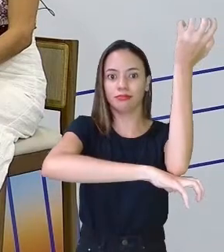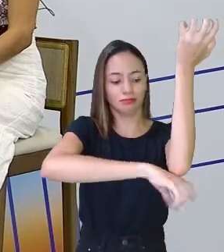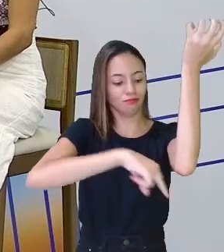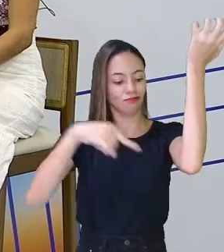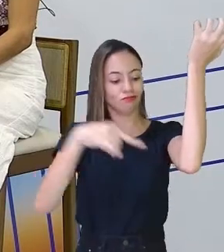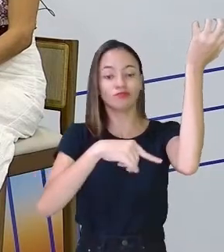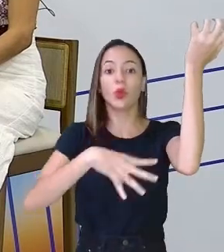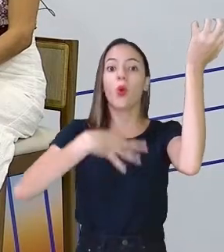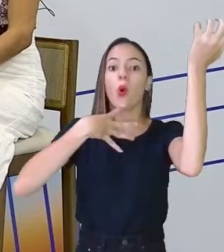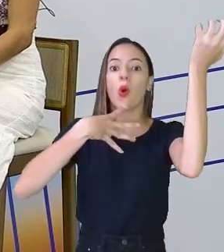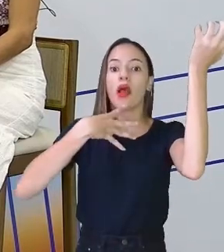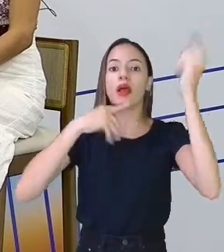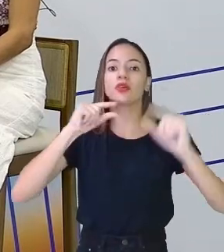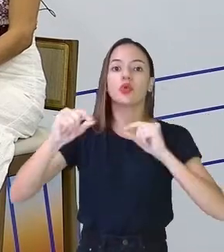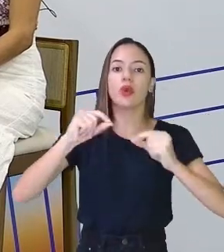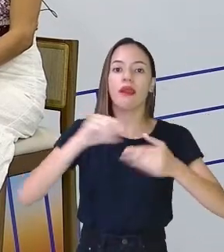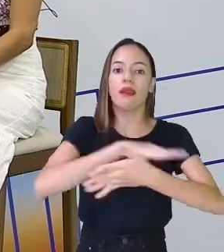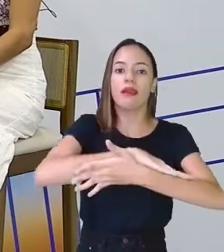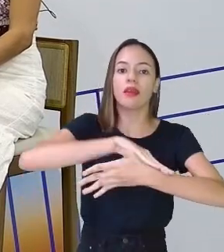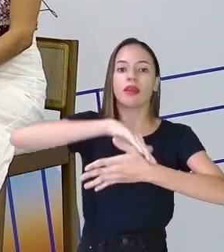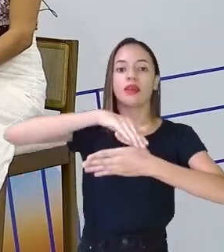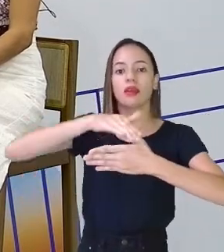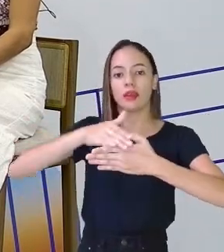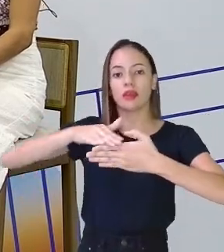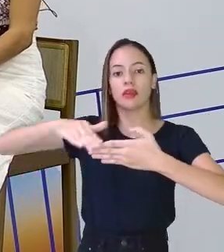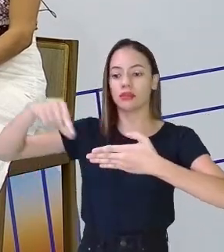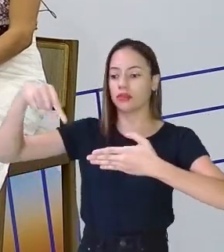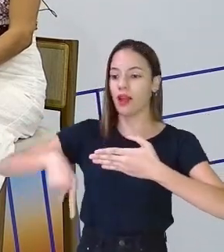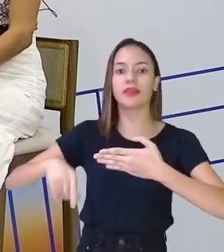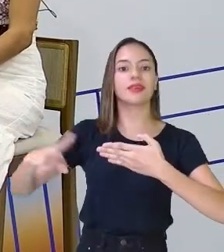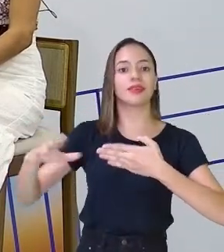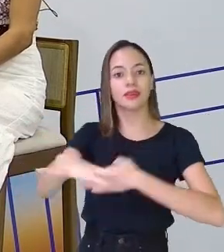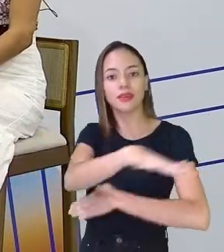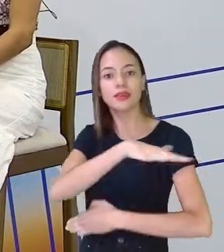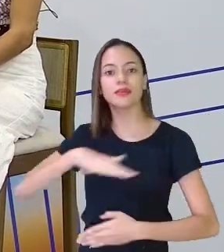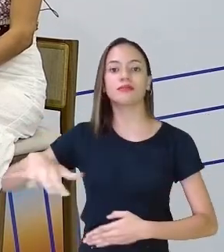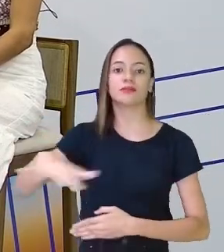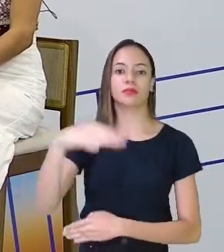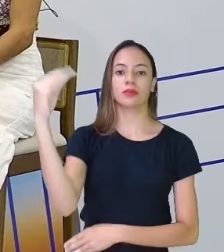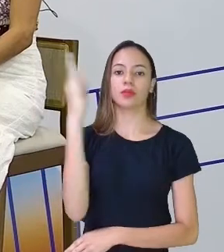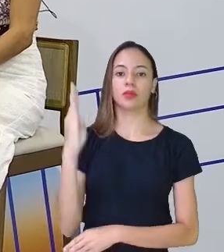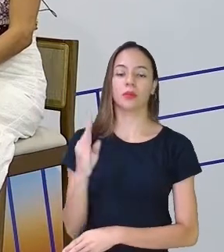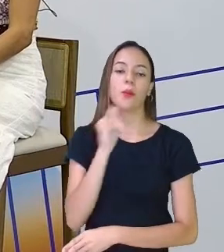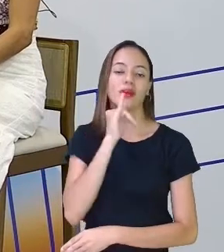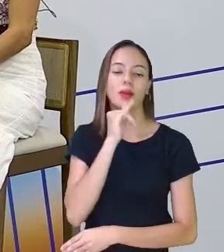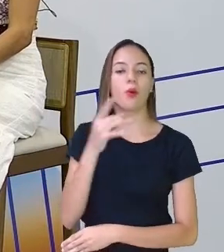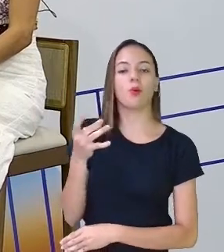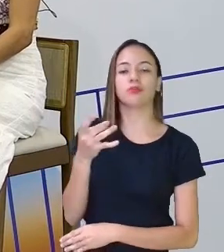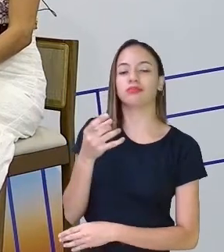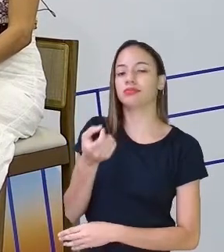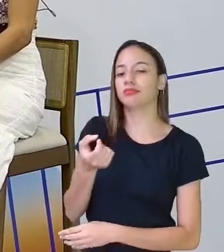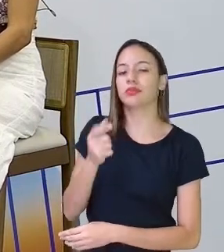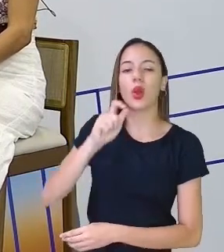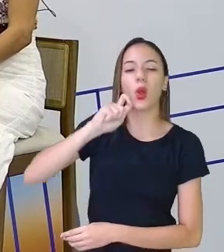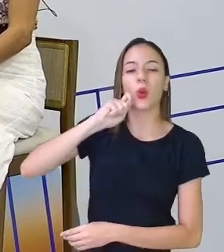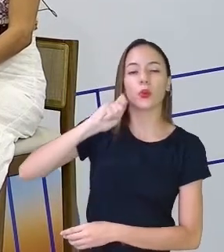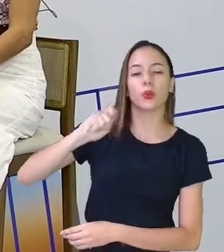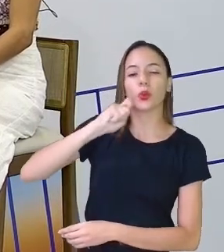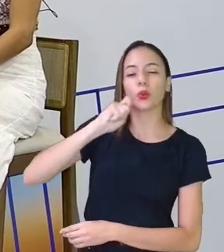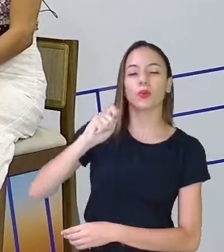a Mata Atlântica, essa região nossa, né? E aí, vamos lá. Seriguela, cajá,